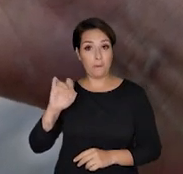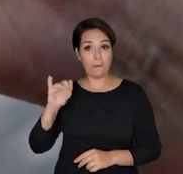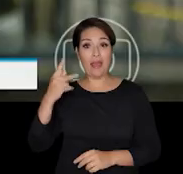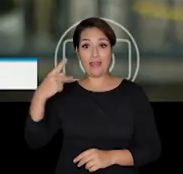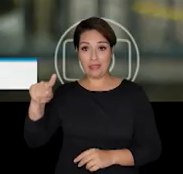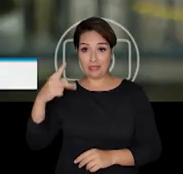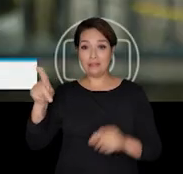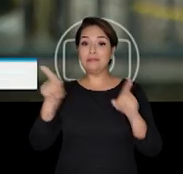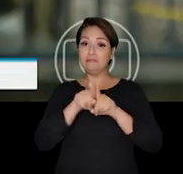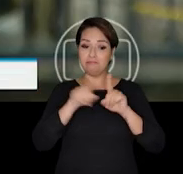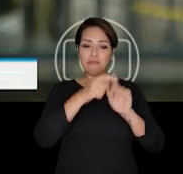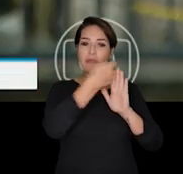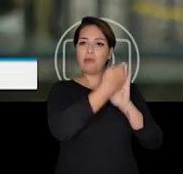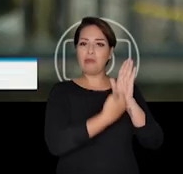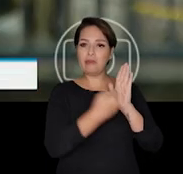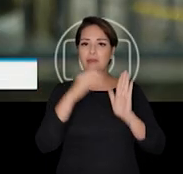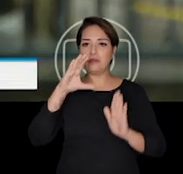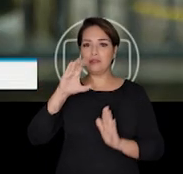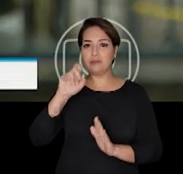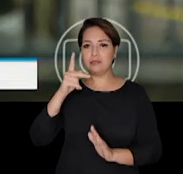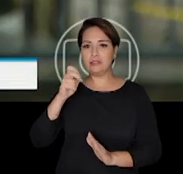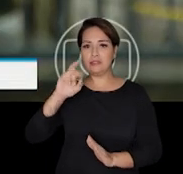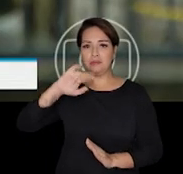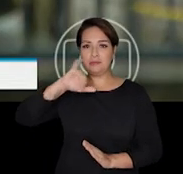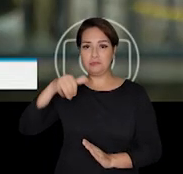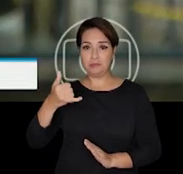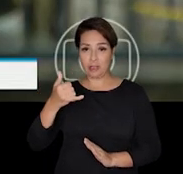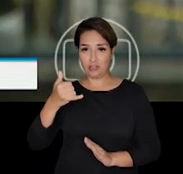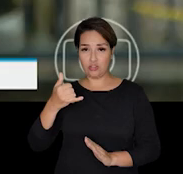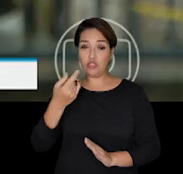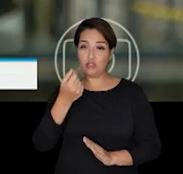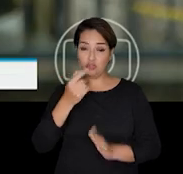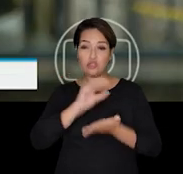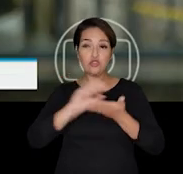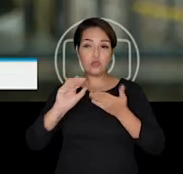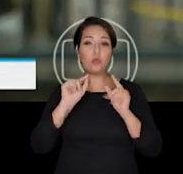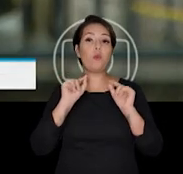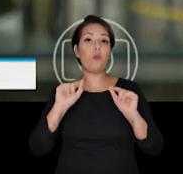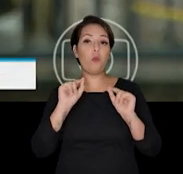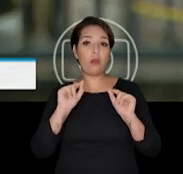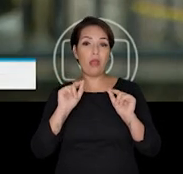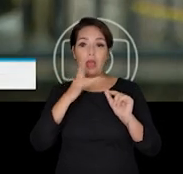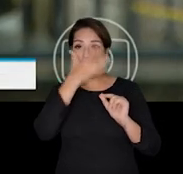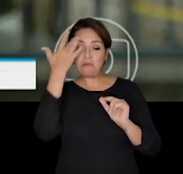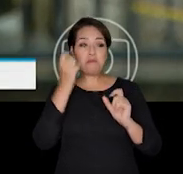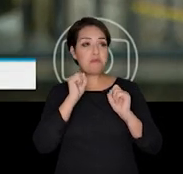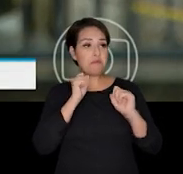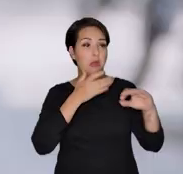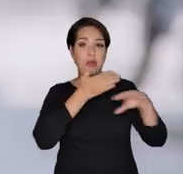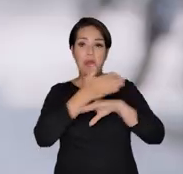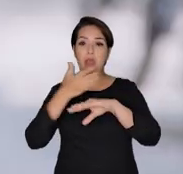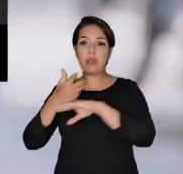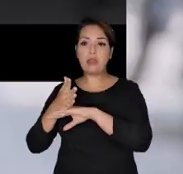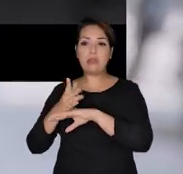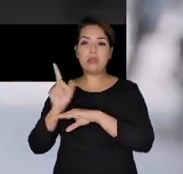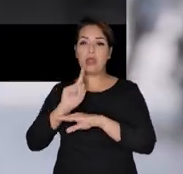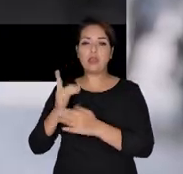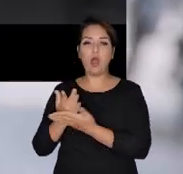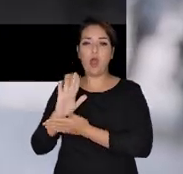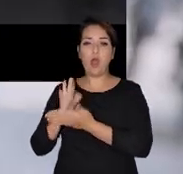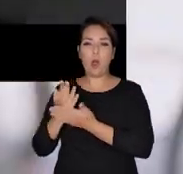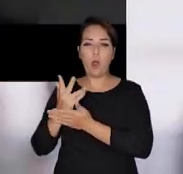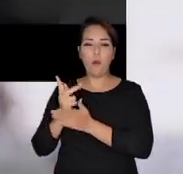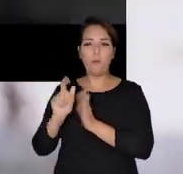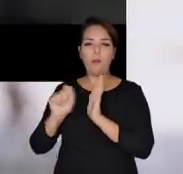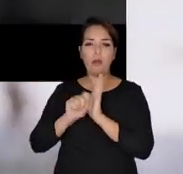de Elci é garantir que funcionários do Governo possam transitar em determinadas áreas do Jacarezinho sem incomodar o tráfico. Eu